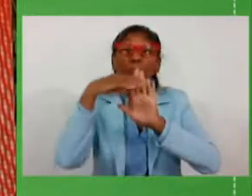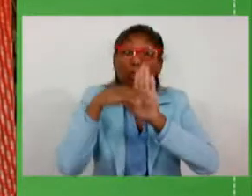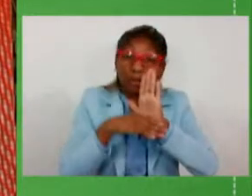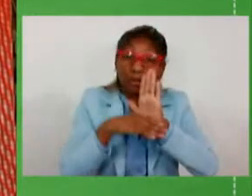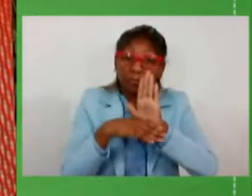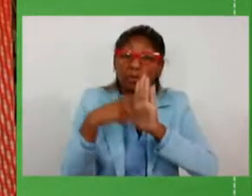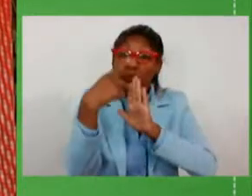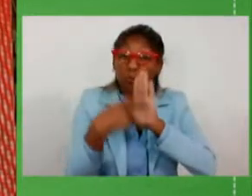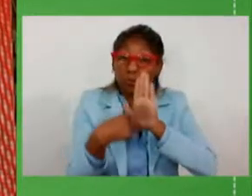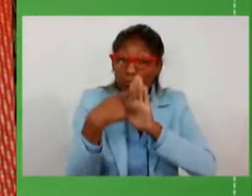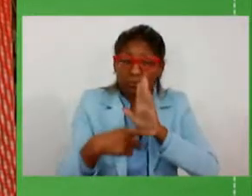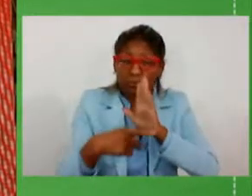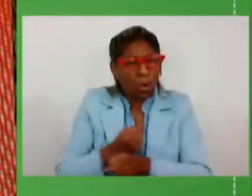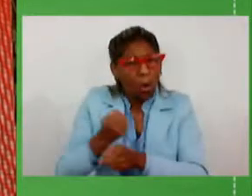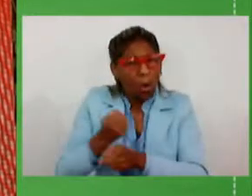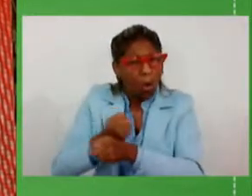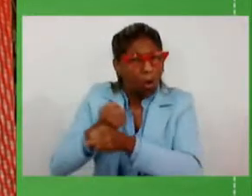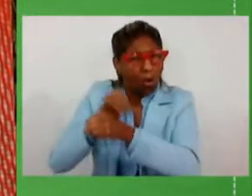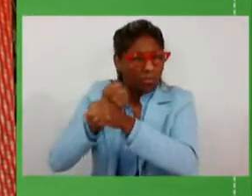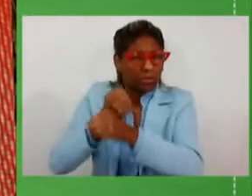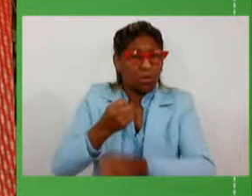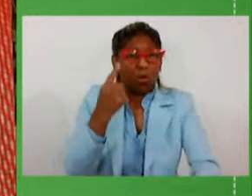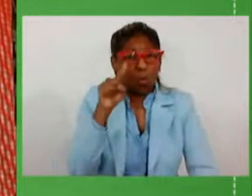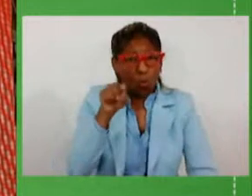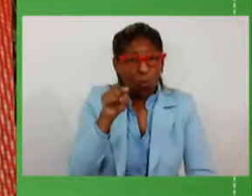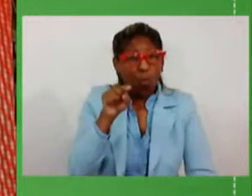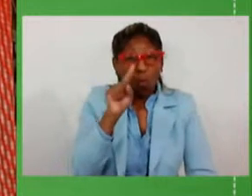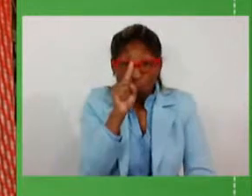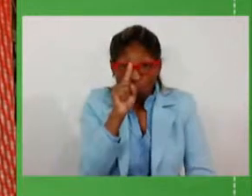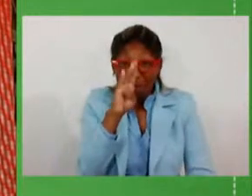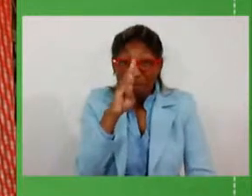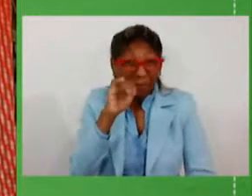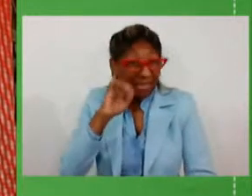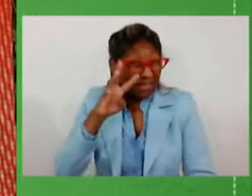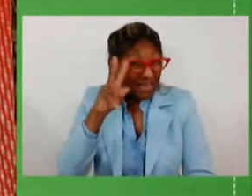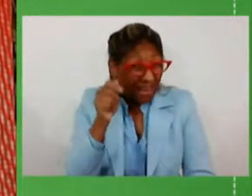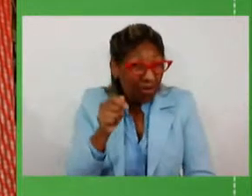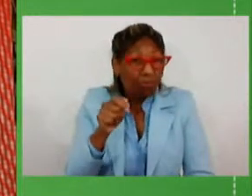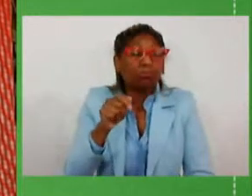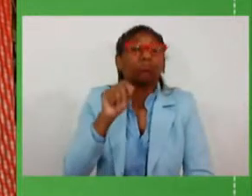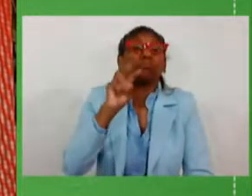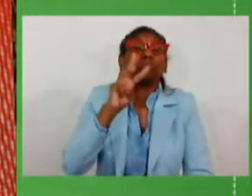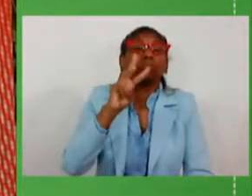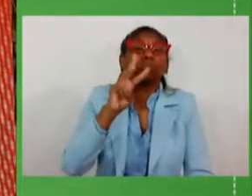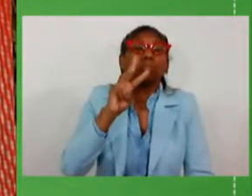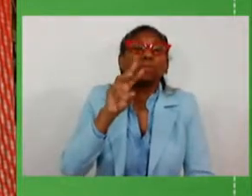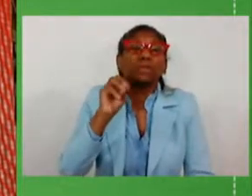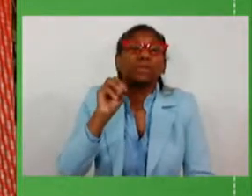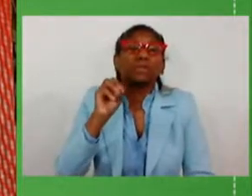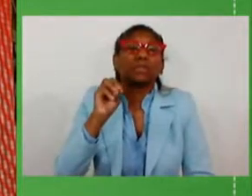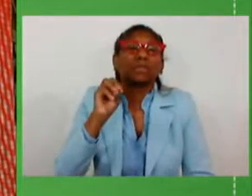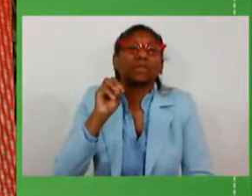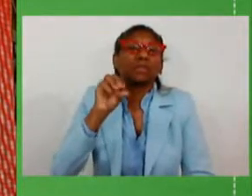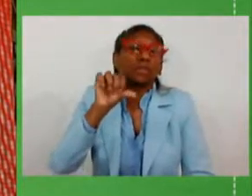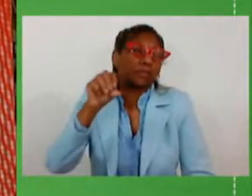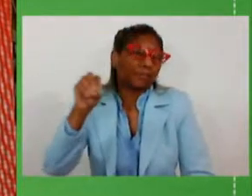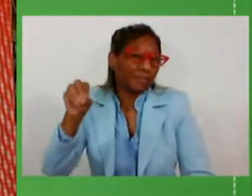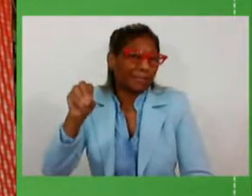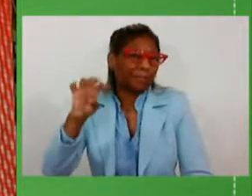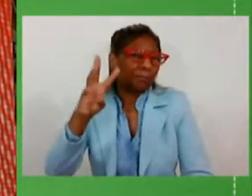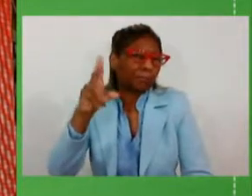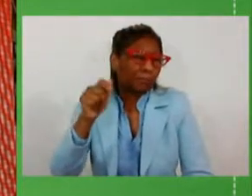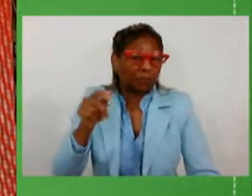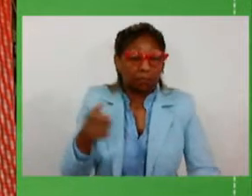obras com investimento de 1 bilhão e 300 milhões de reais entre junho,